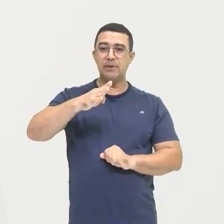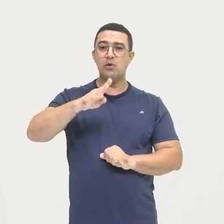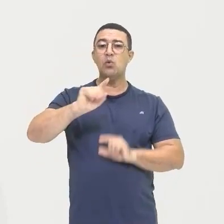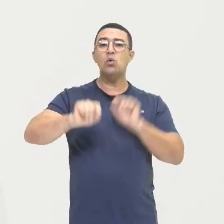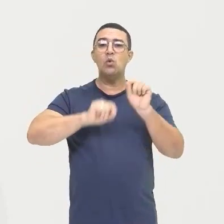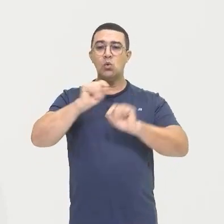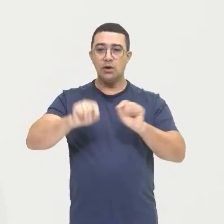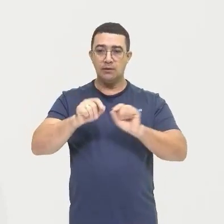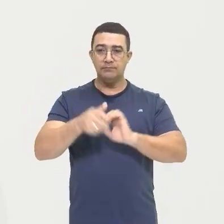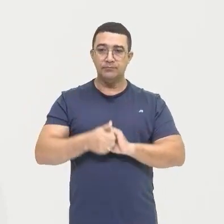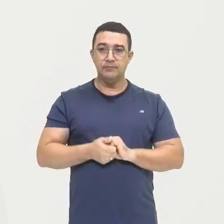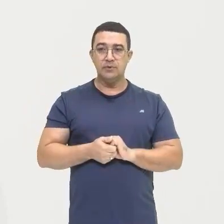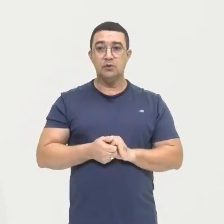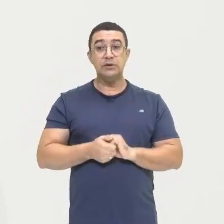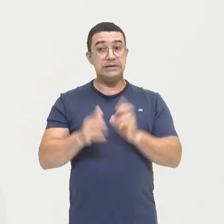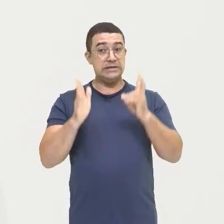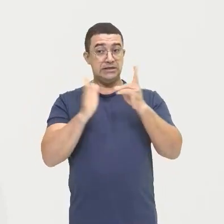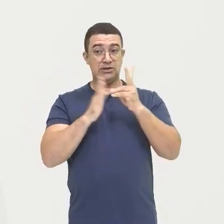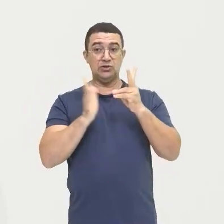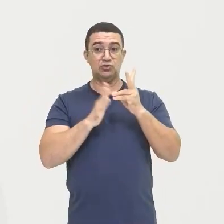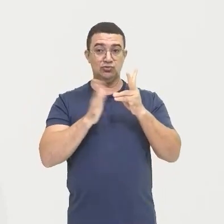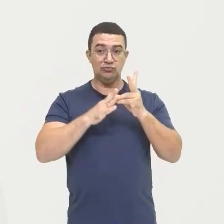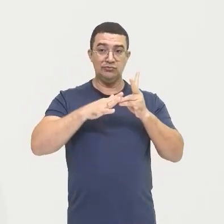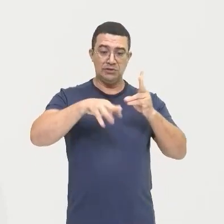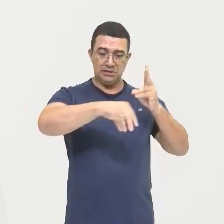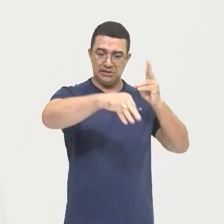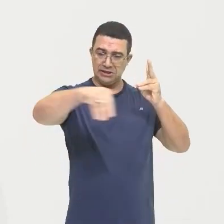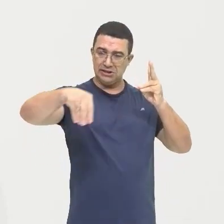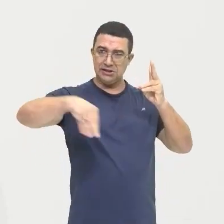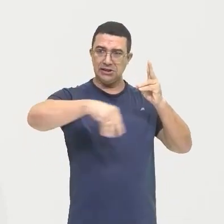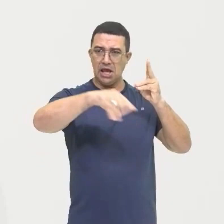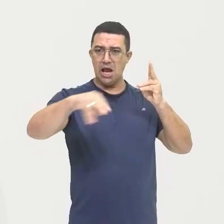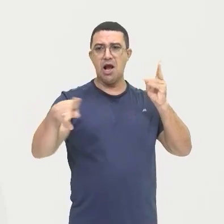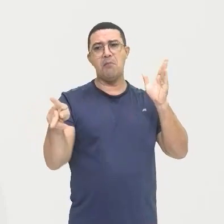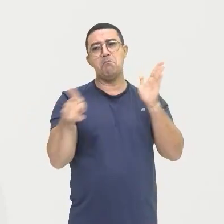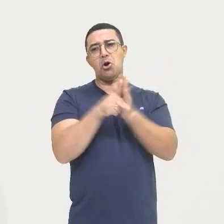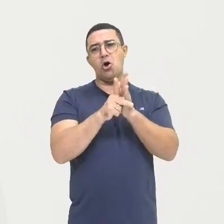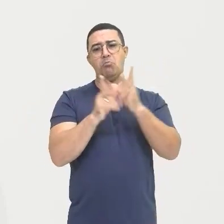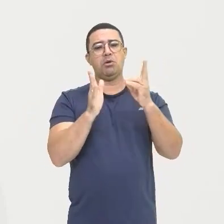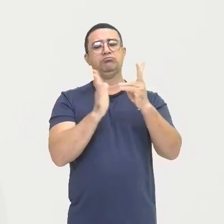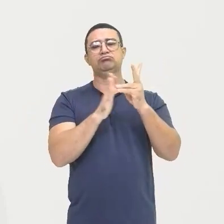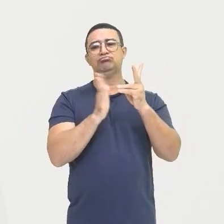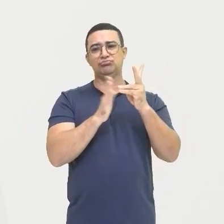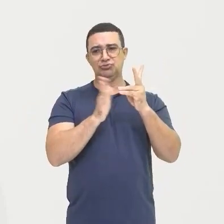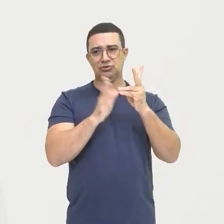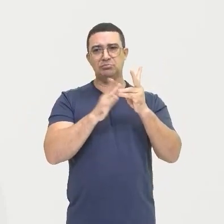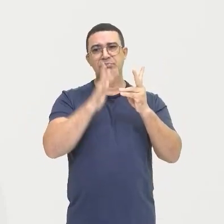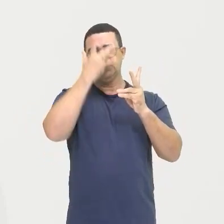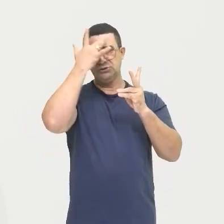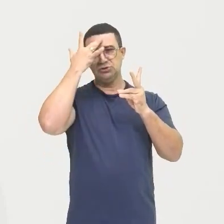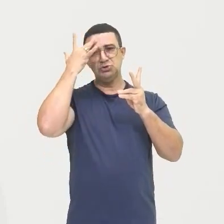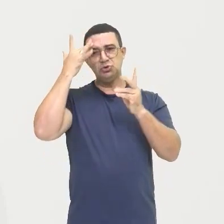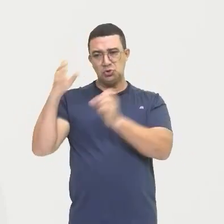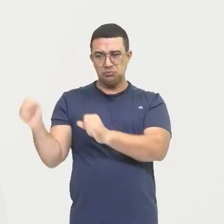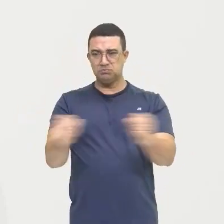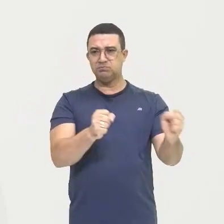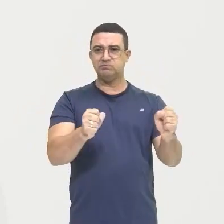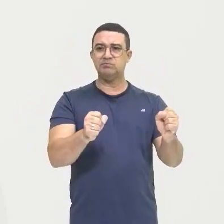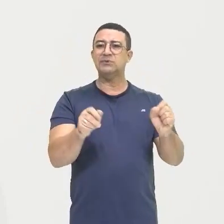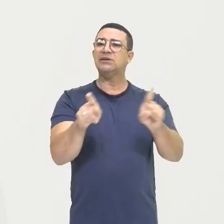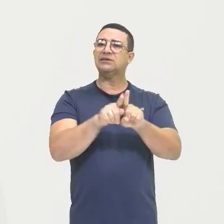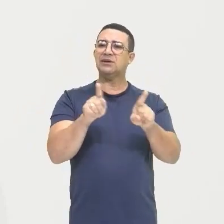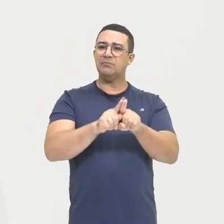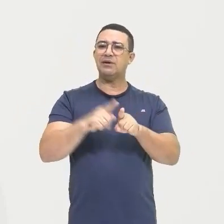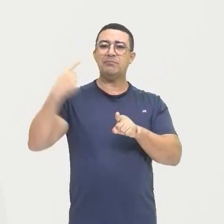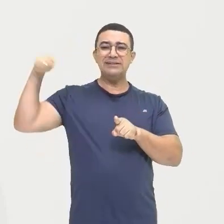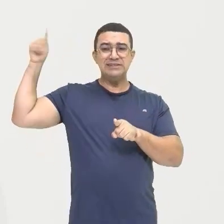questão dos indígenas As terras indígenas A gente tem também Os seringueiros A gente até